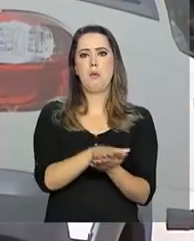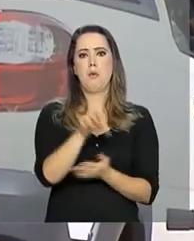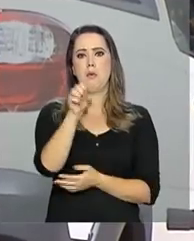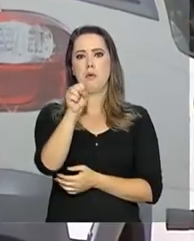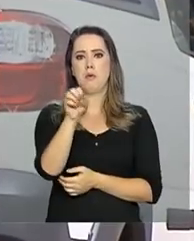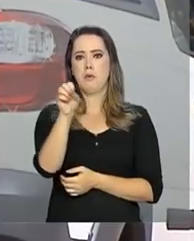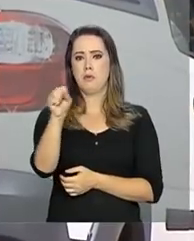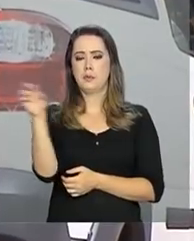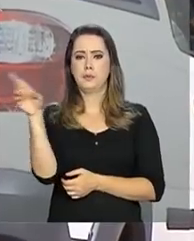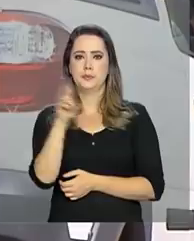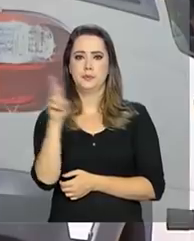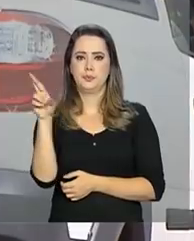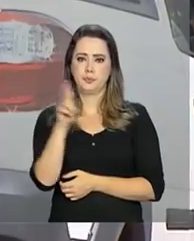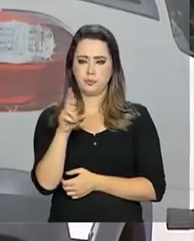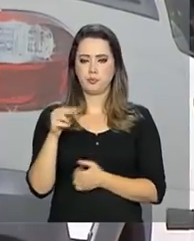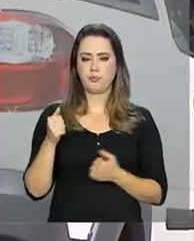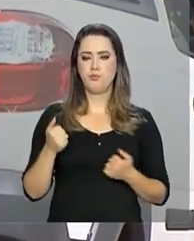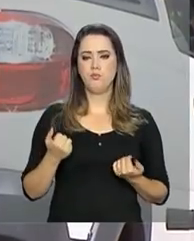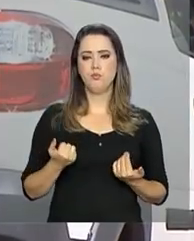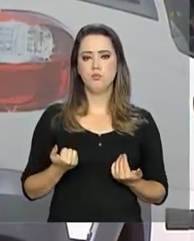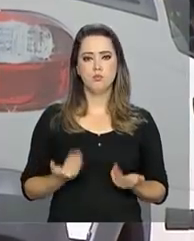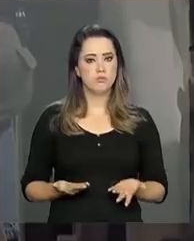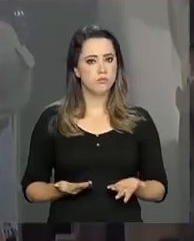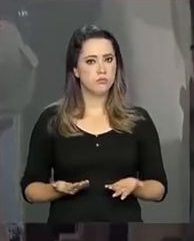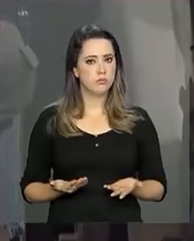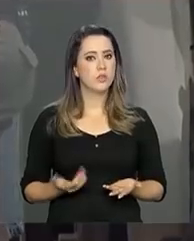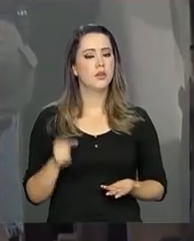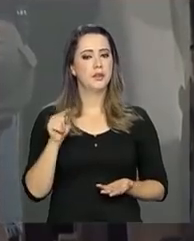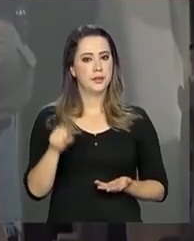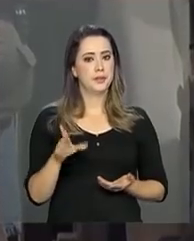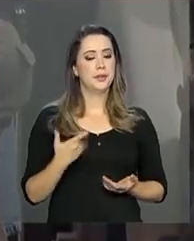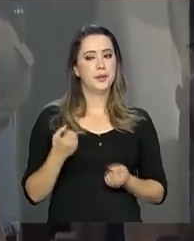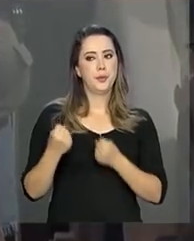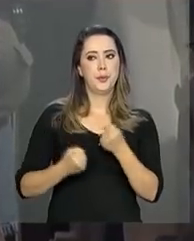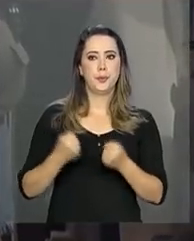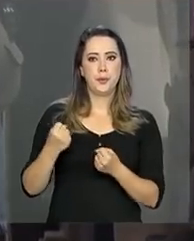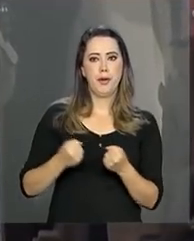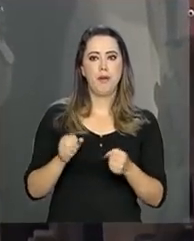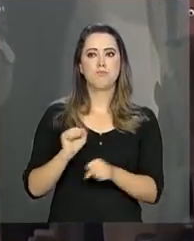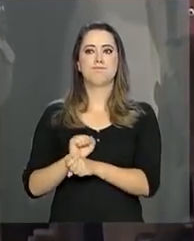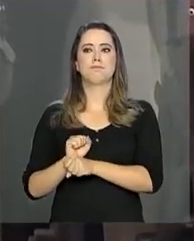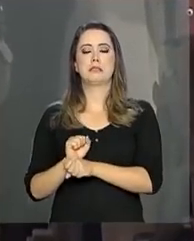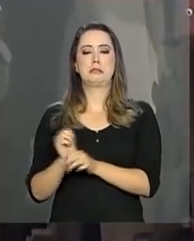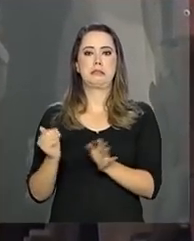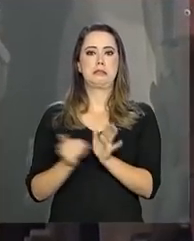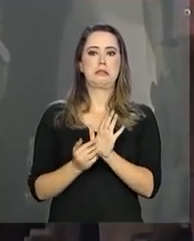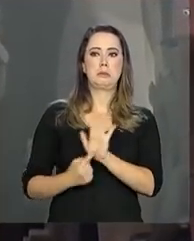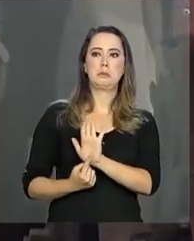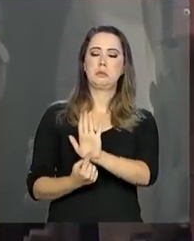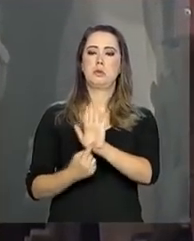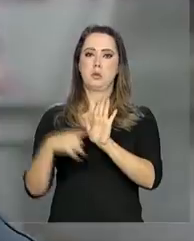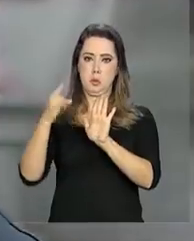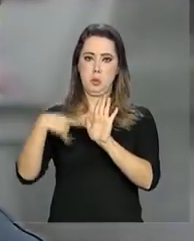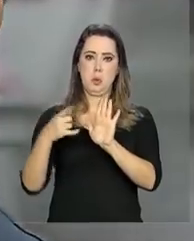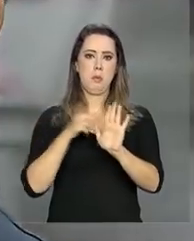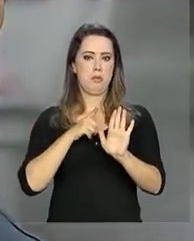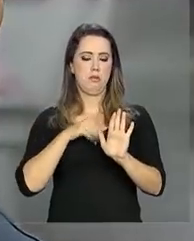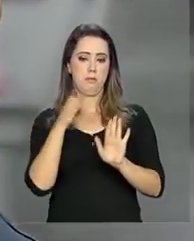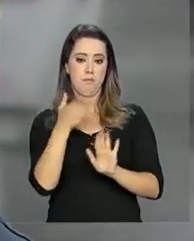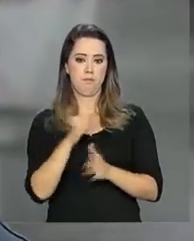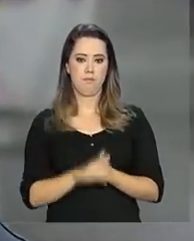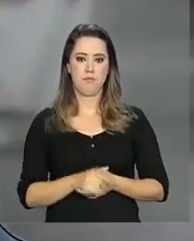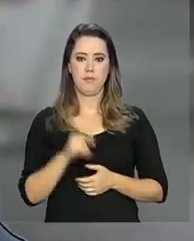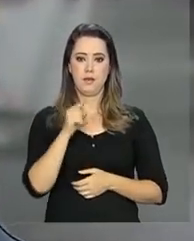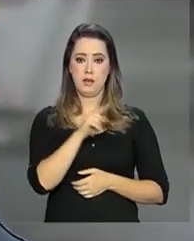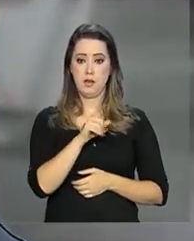R 88,38 e fica com o carro retido até a apresentação do documento. O empresário